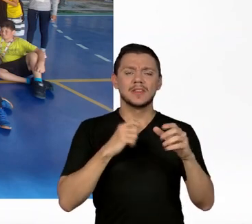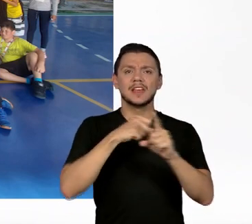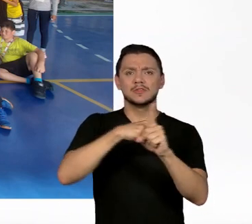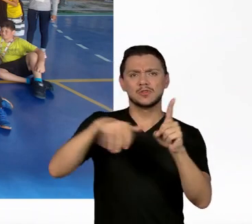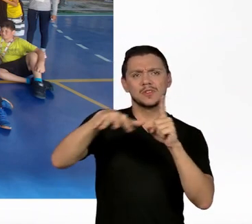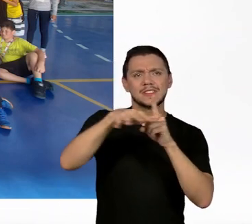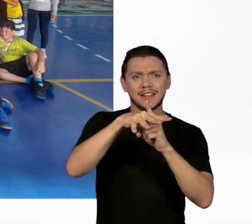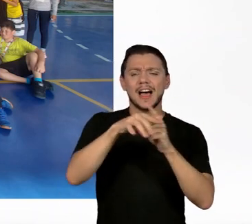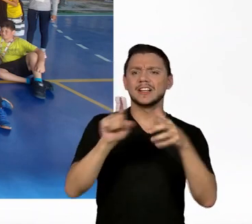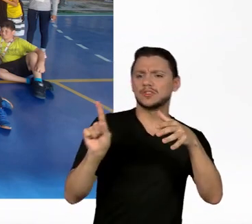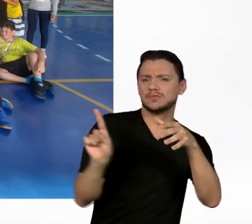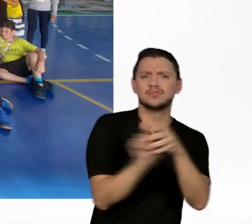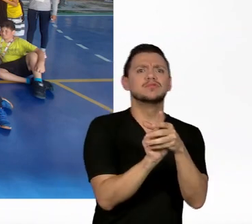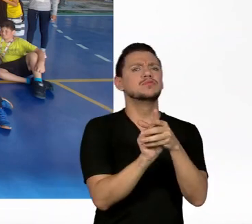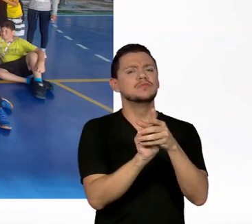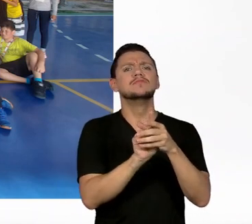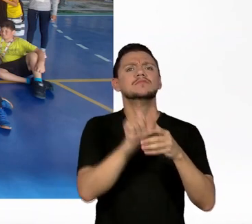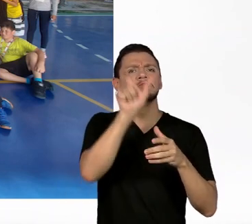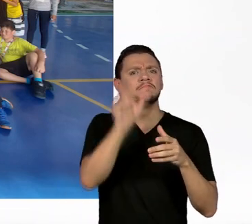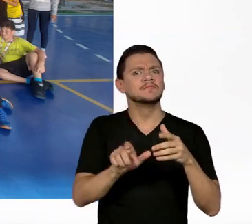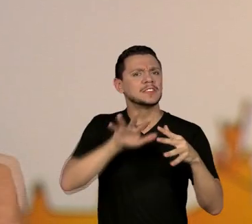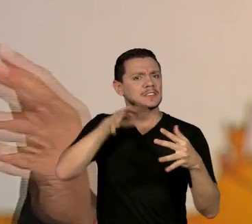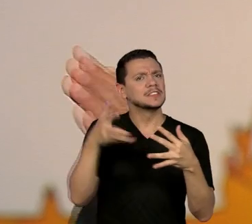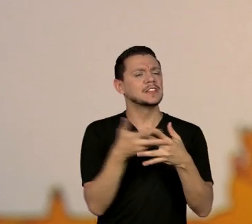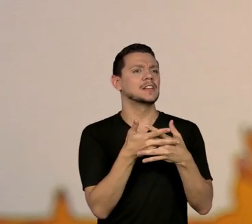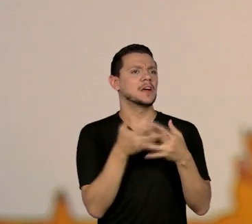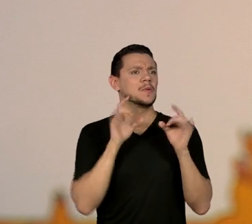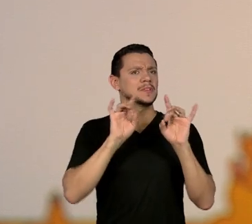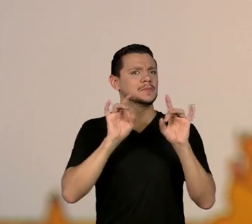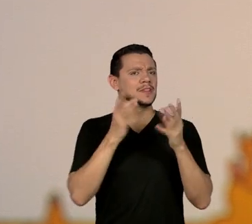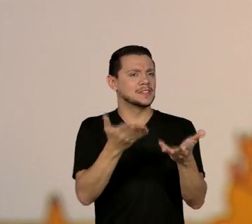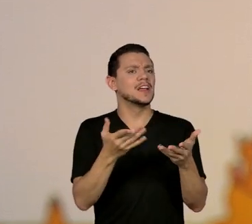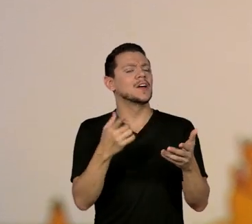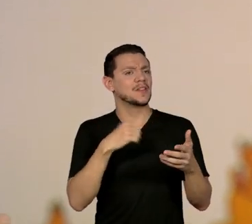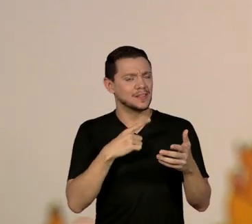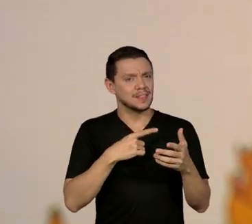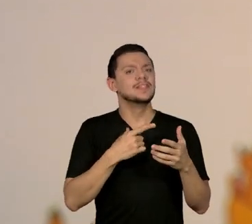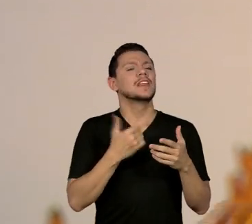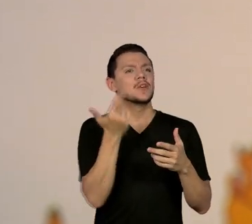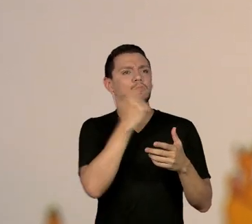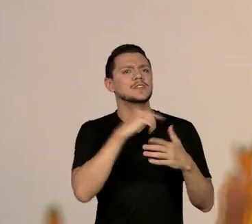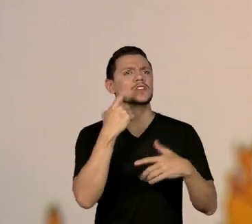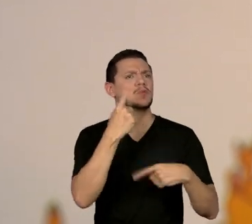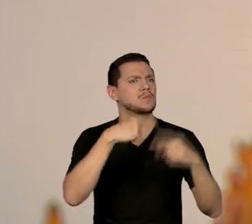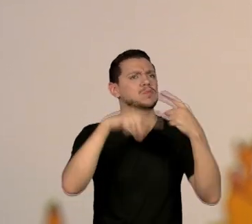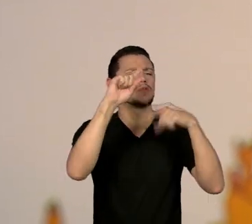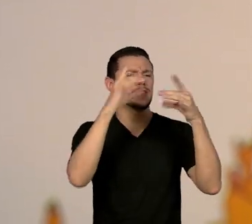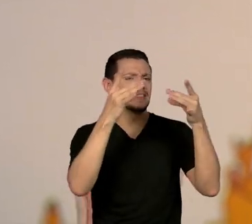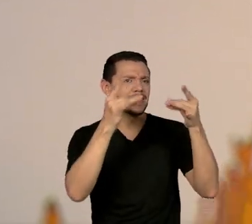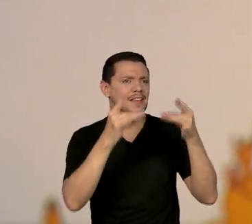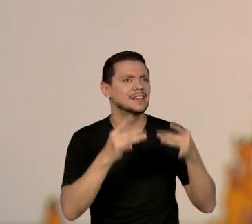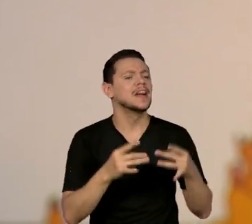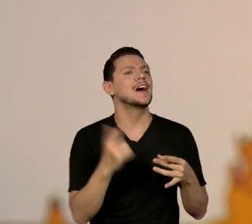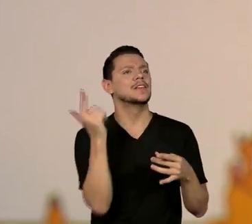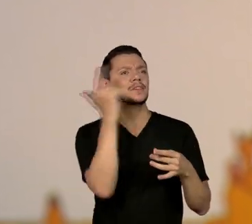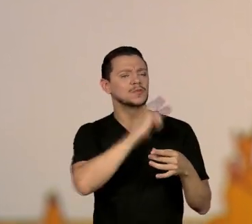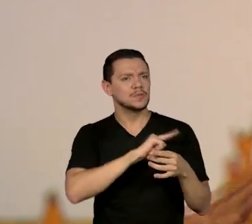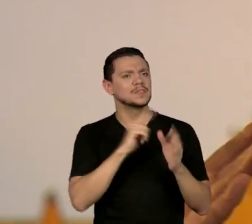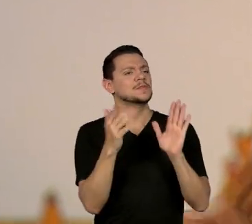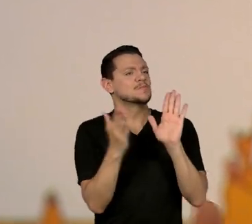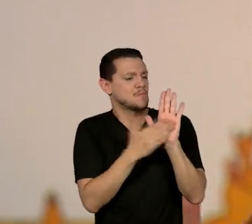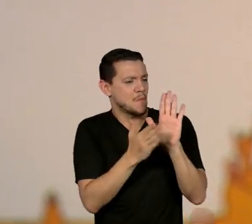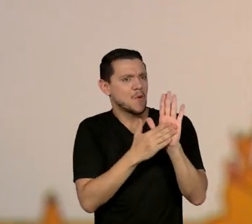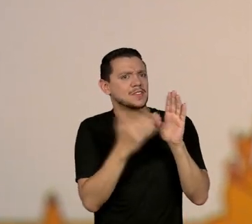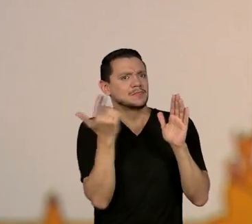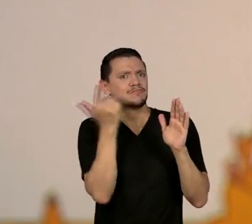como cidadãos, praticamente nesse sentido, com uma formação integral, e fazendo parte dessa proposta, desse desafio que